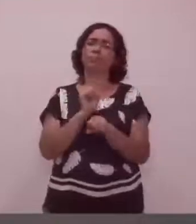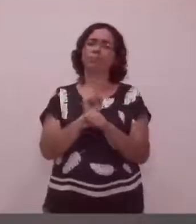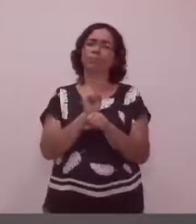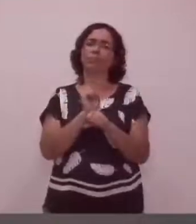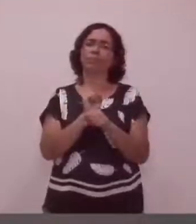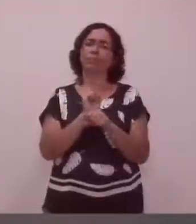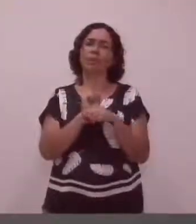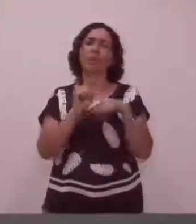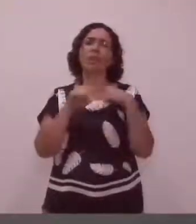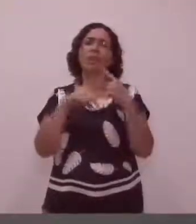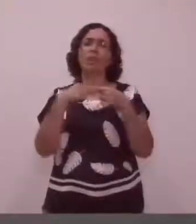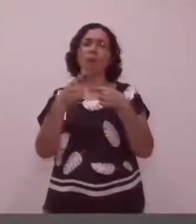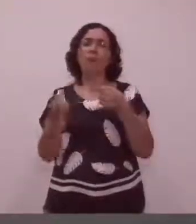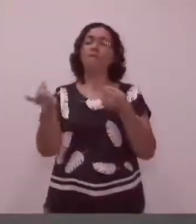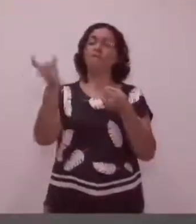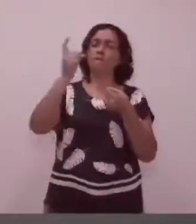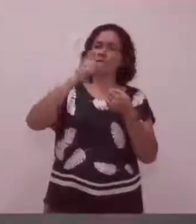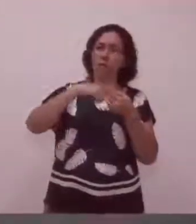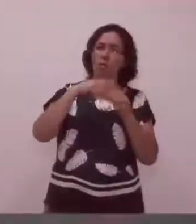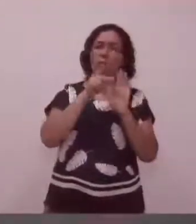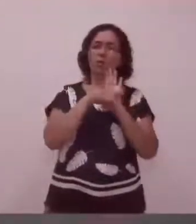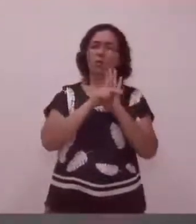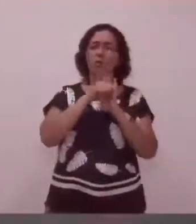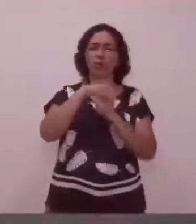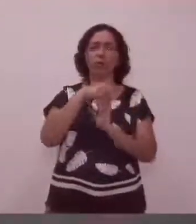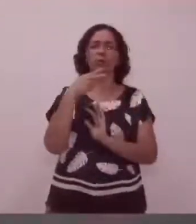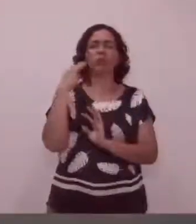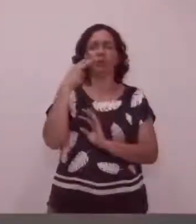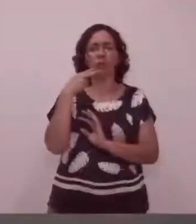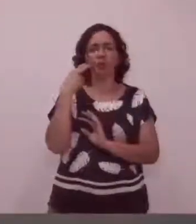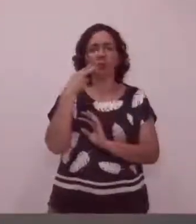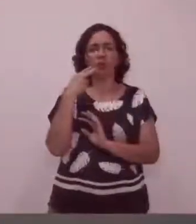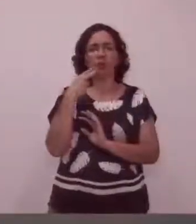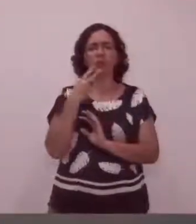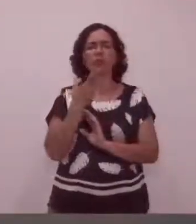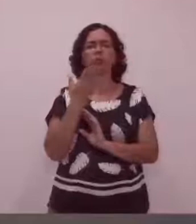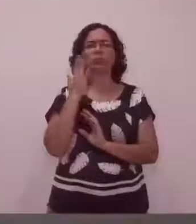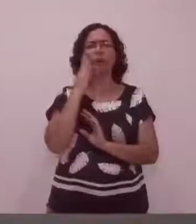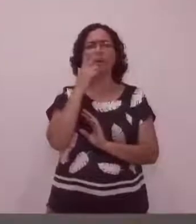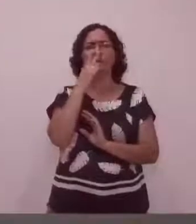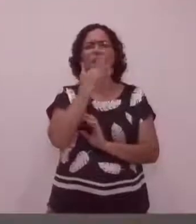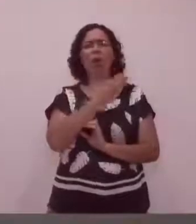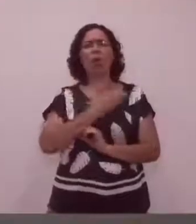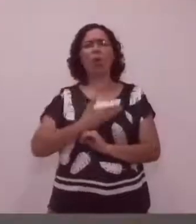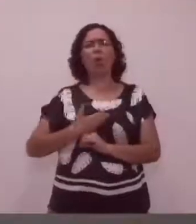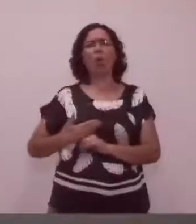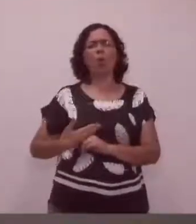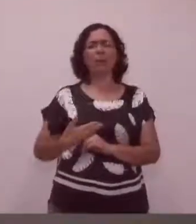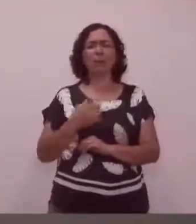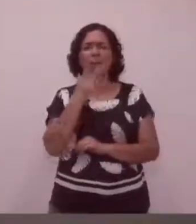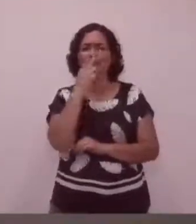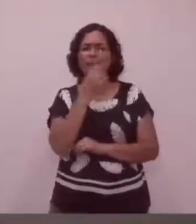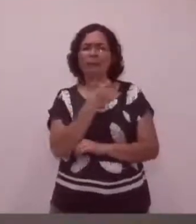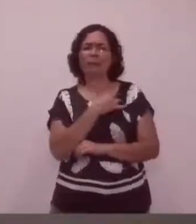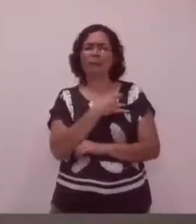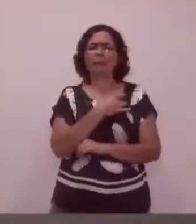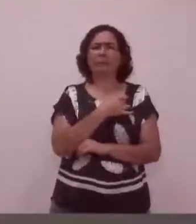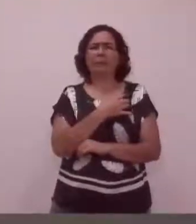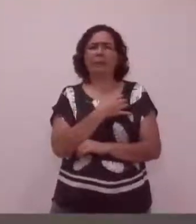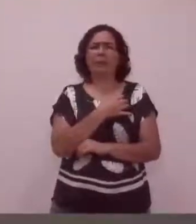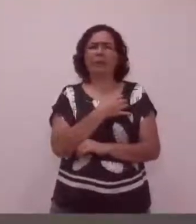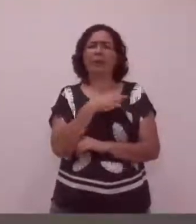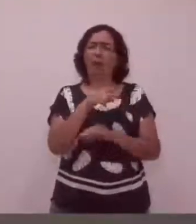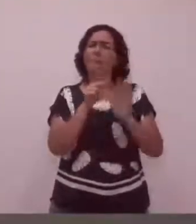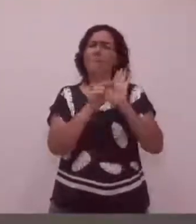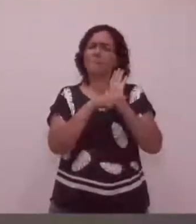Depois, retomou o projeto a essa casa, e sabe, parece que o governo tem medo de se fazer as coisas. Gente, esse